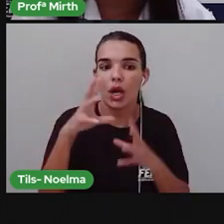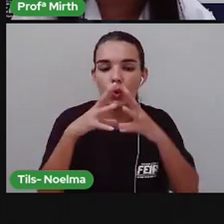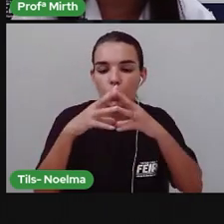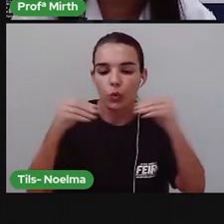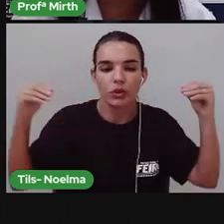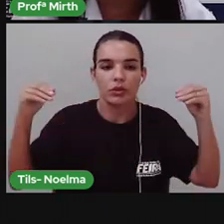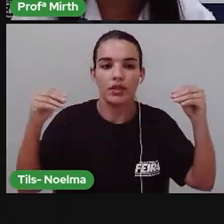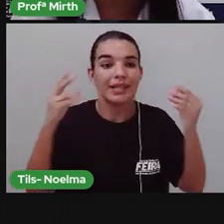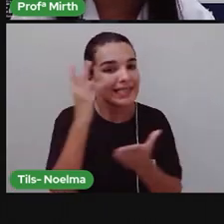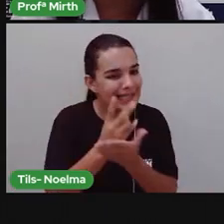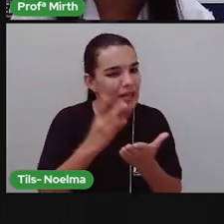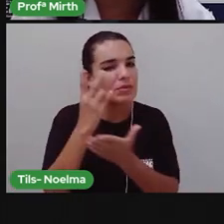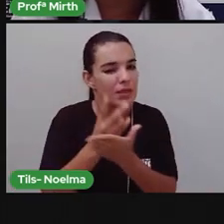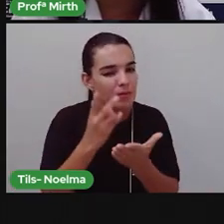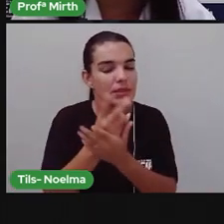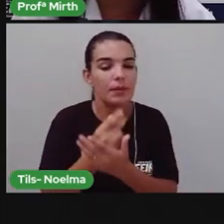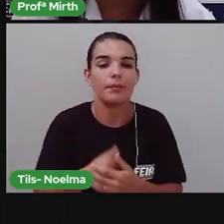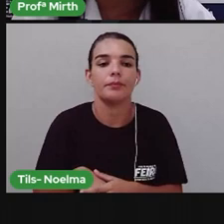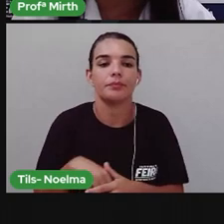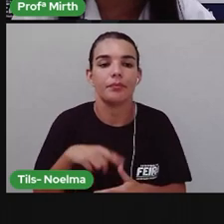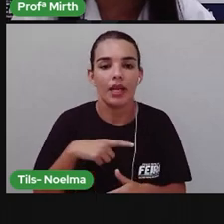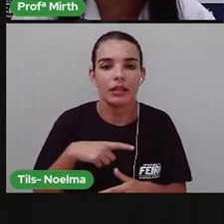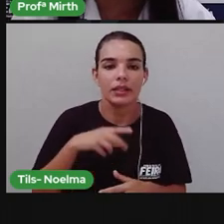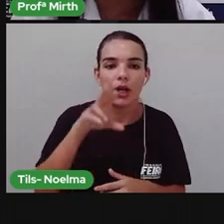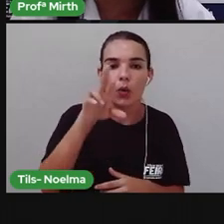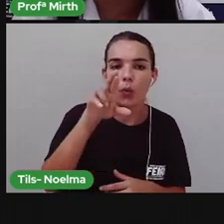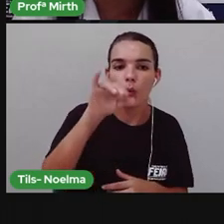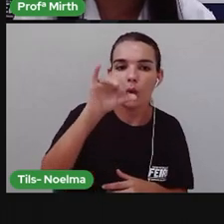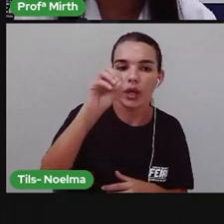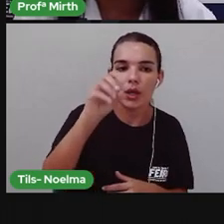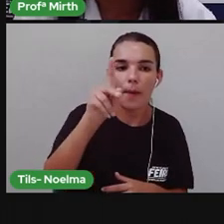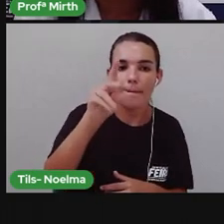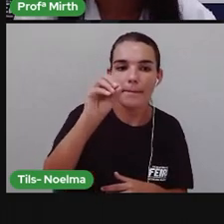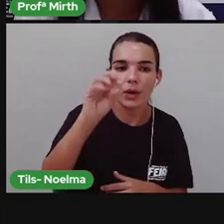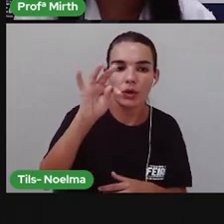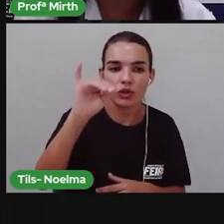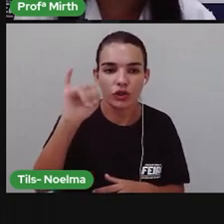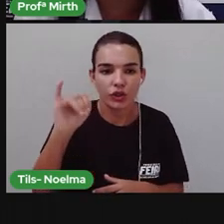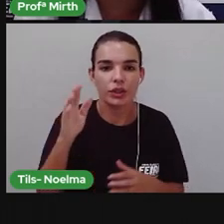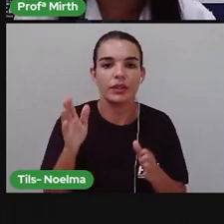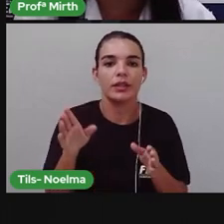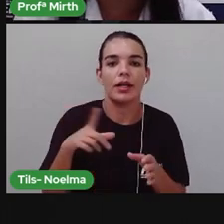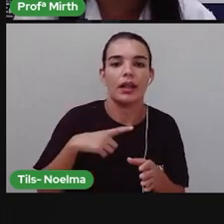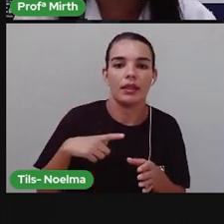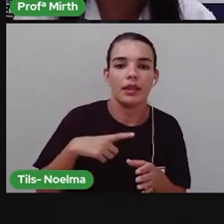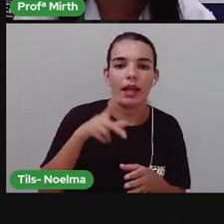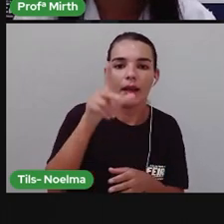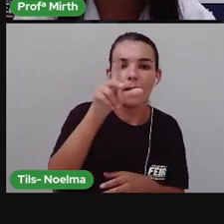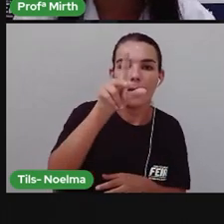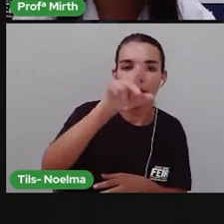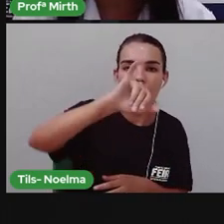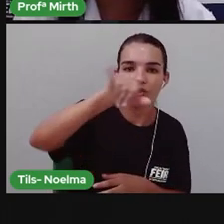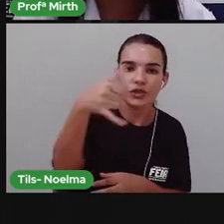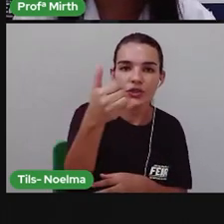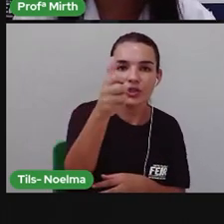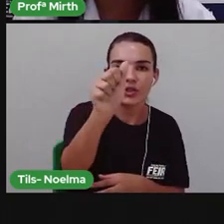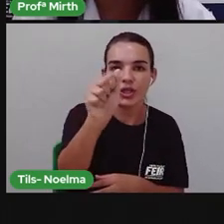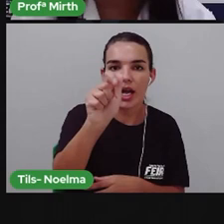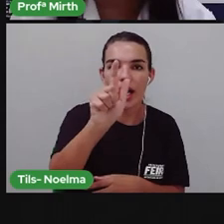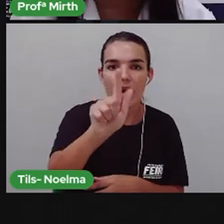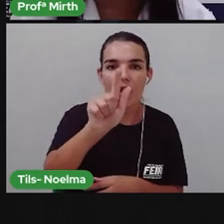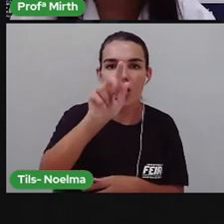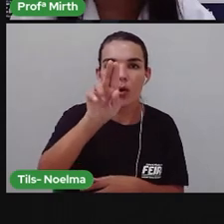O rio jaguaribe O rio parnaíba E temos aí também O rio São Francisco Que é um rio perene Rio